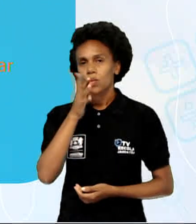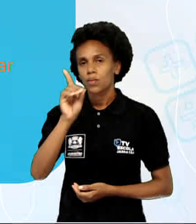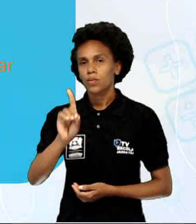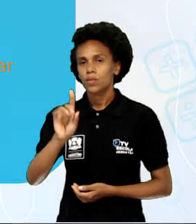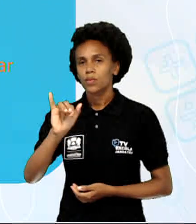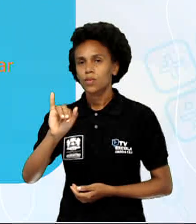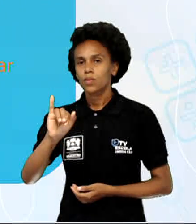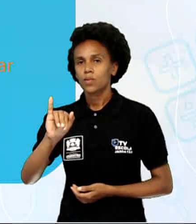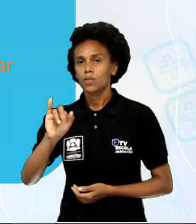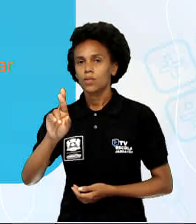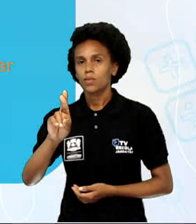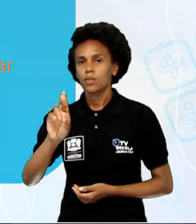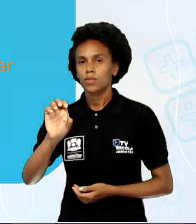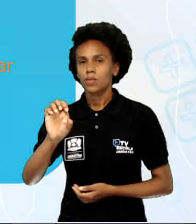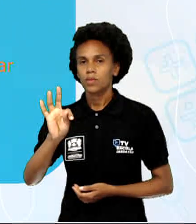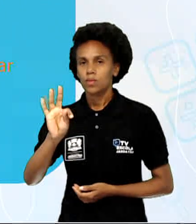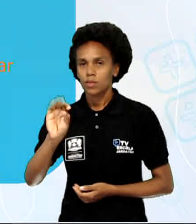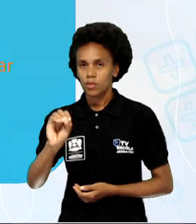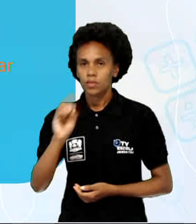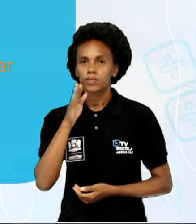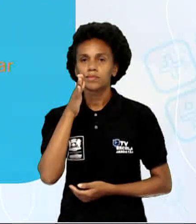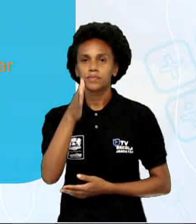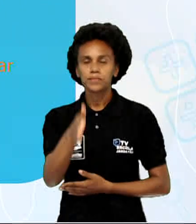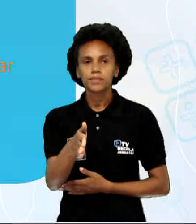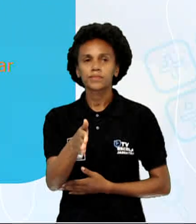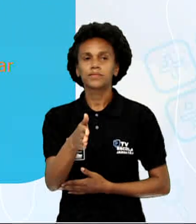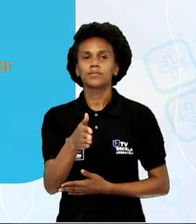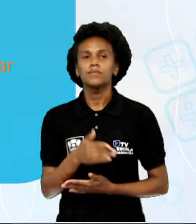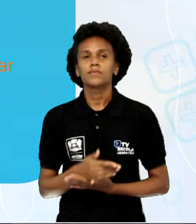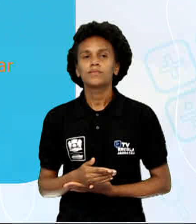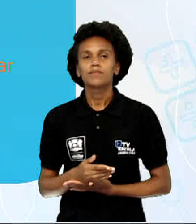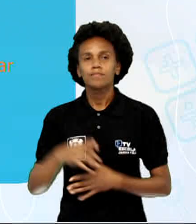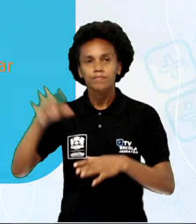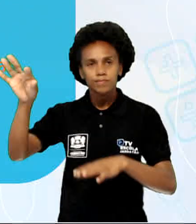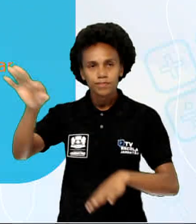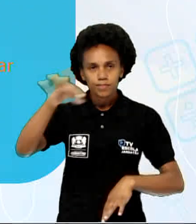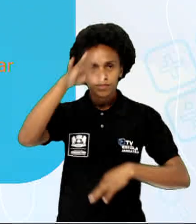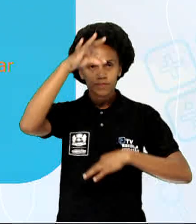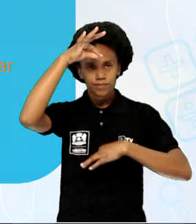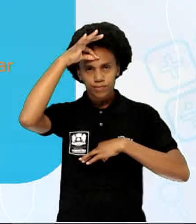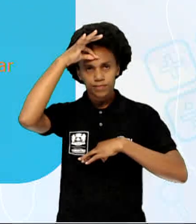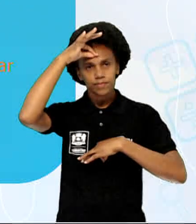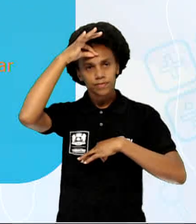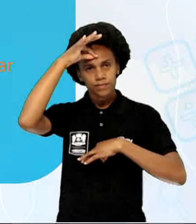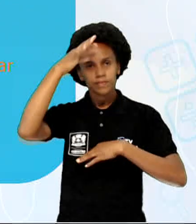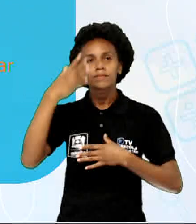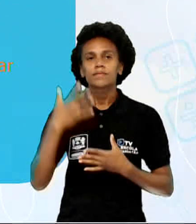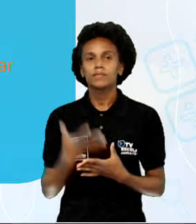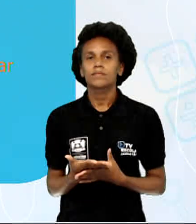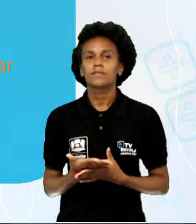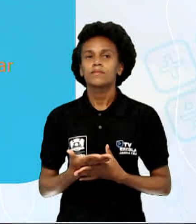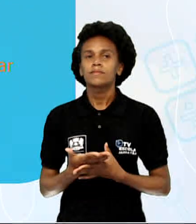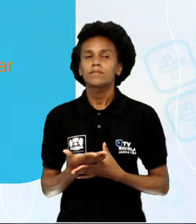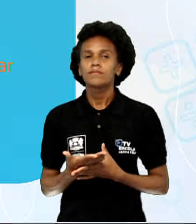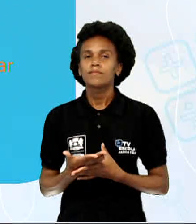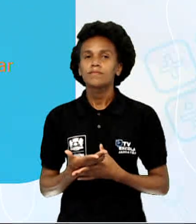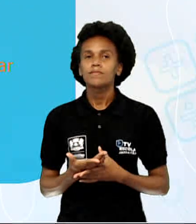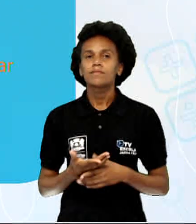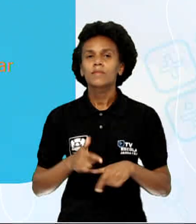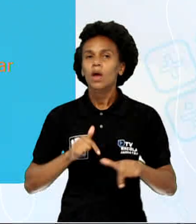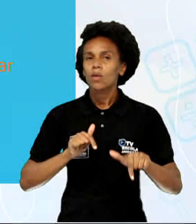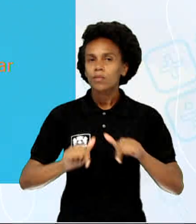representado e não contado, os atores assumem um papel em destaque no trabalho realizado por meio de um discurso